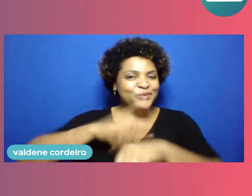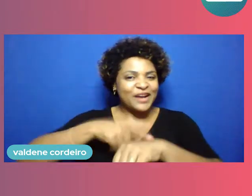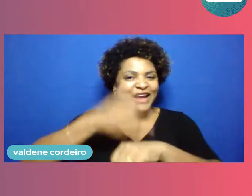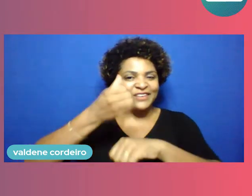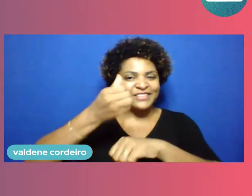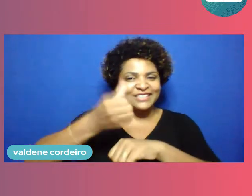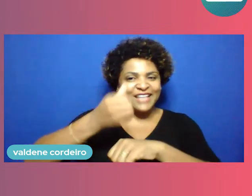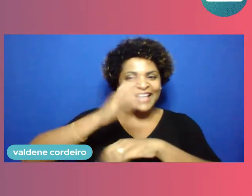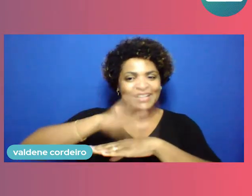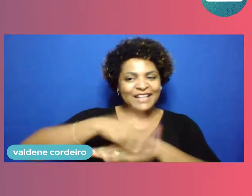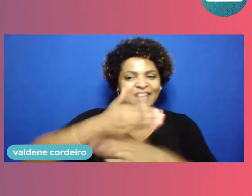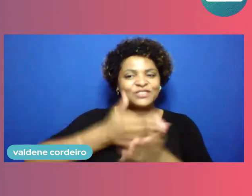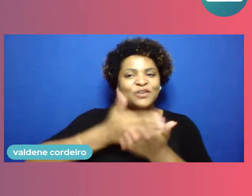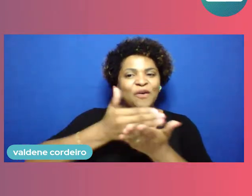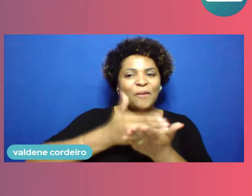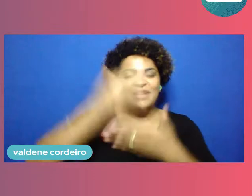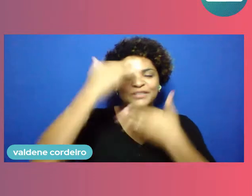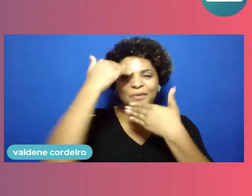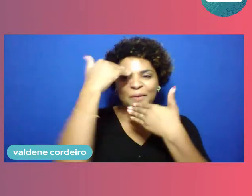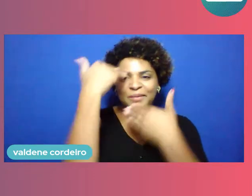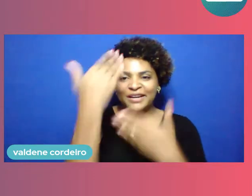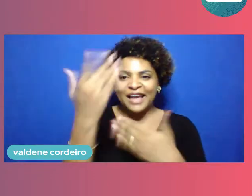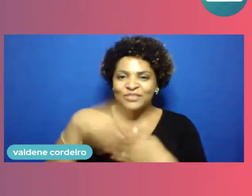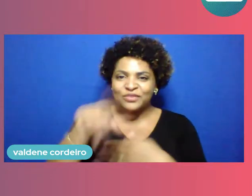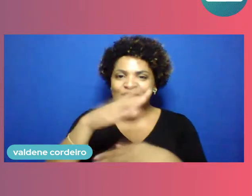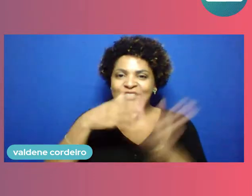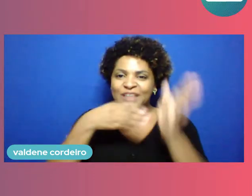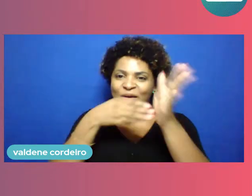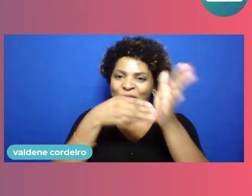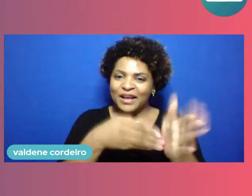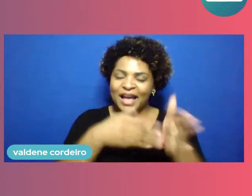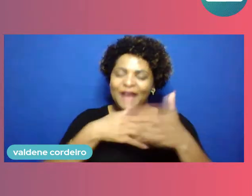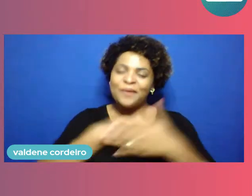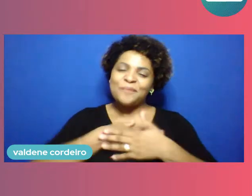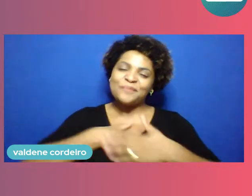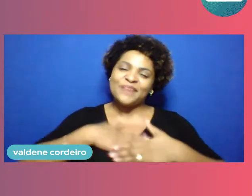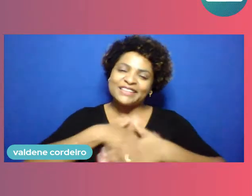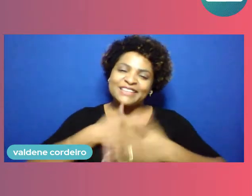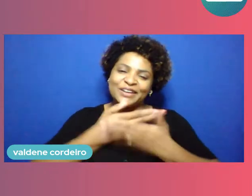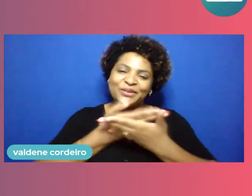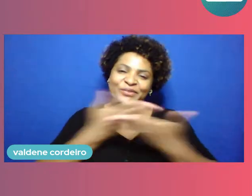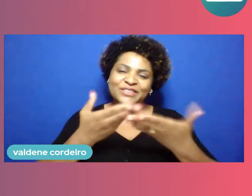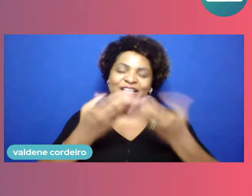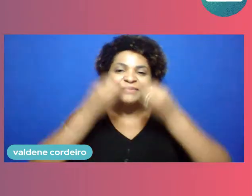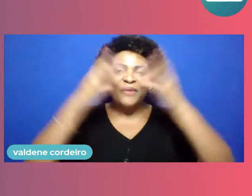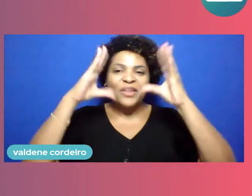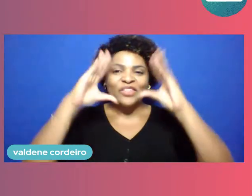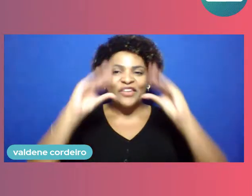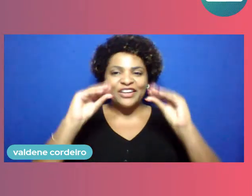começa obrigadão por quem acompanhou a gente hoje foi um prazer estar aqui com vocês boa noite aí